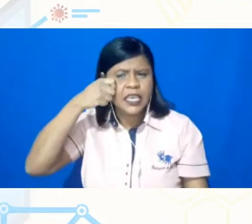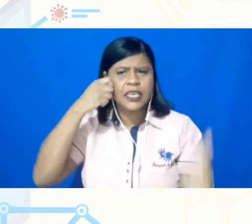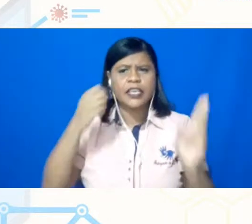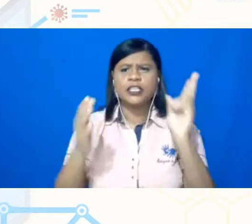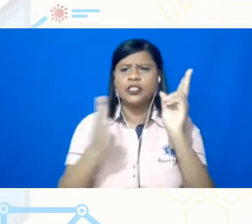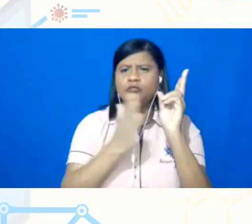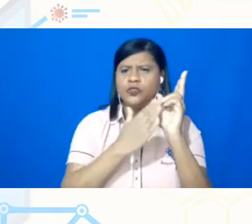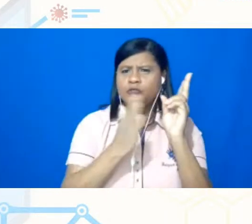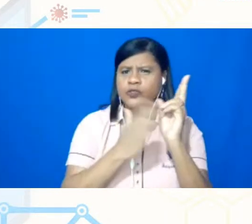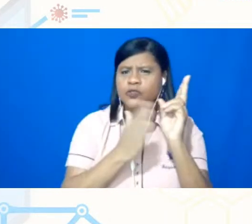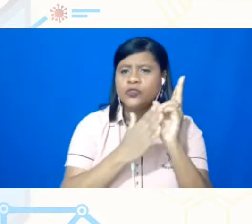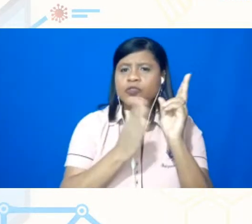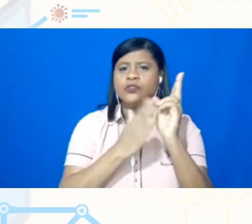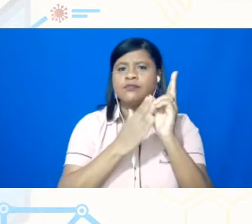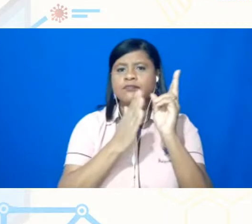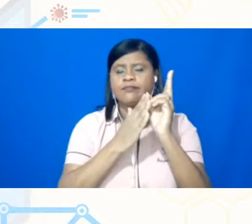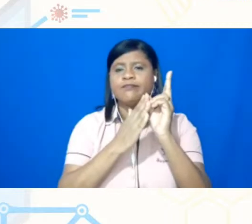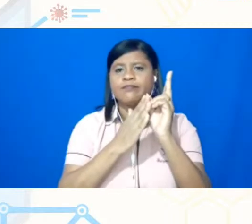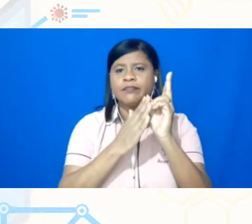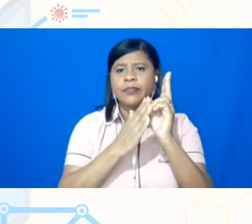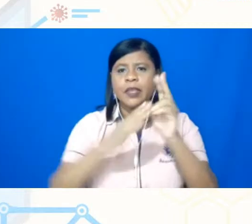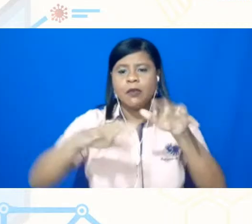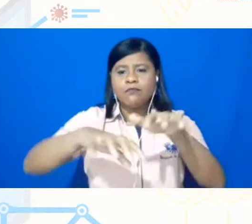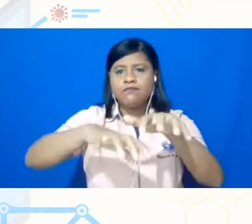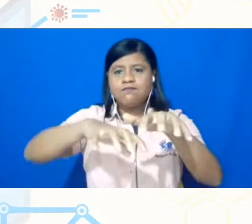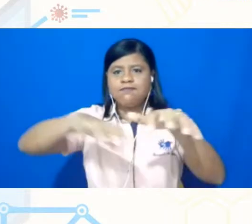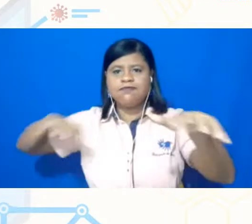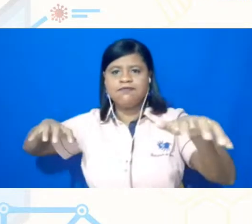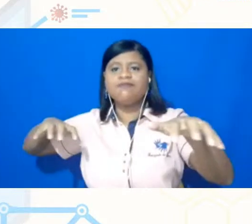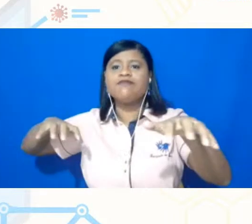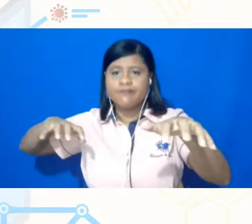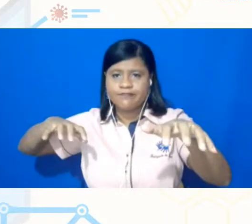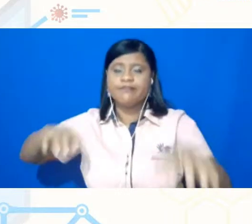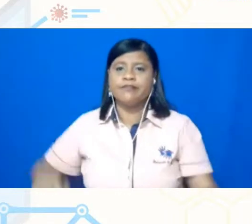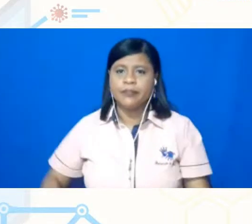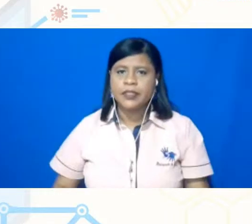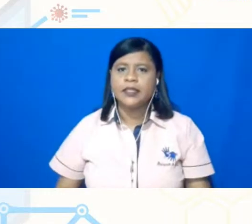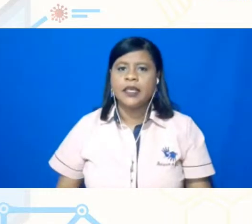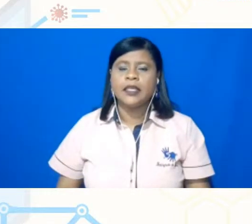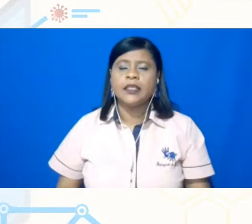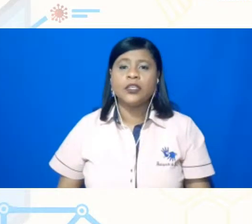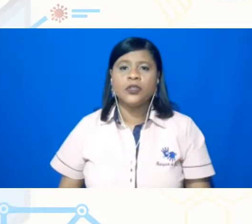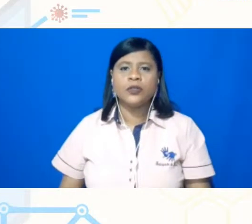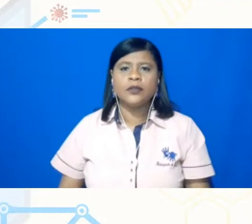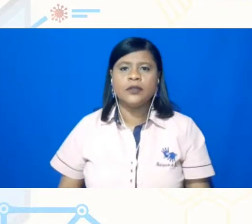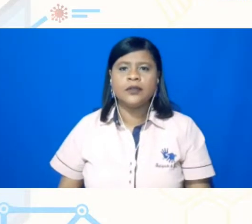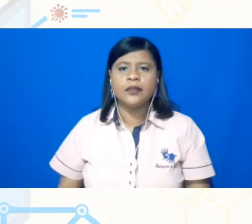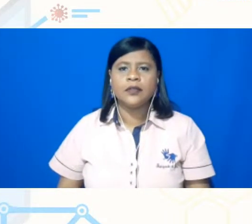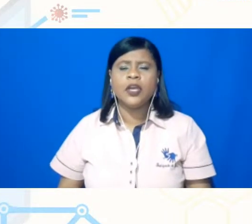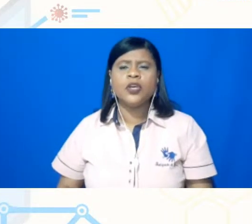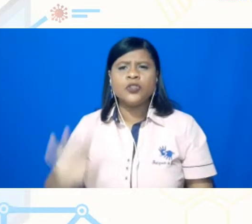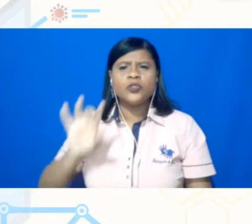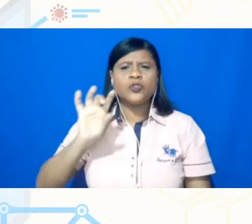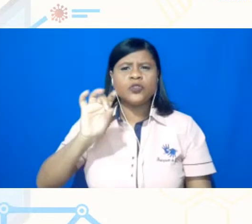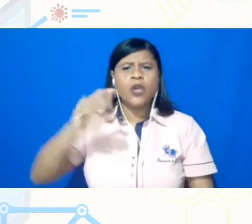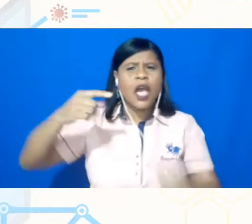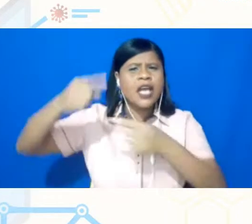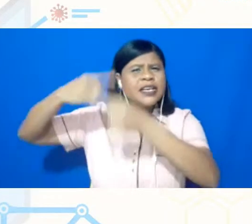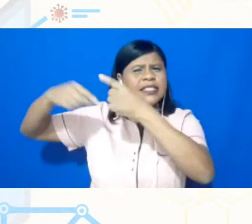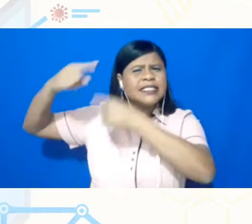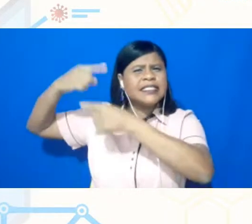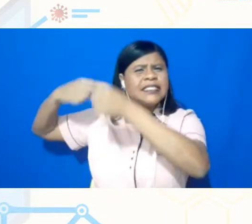as margens, né, não só aquele, aquela ancestralidade